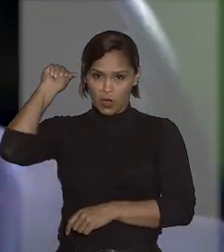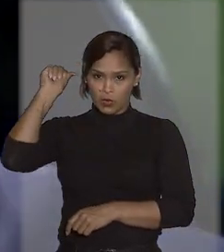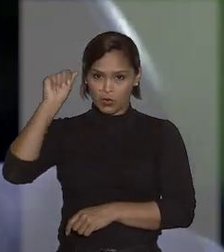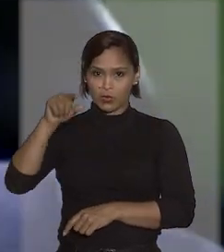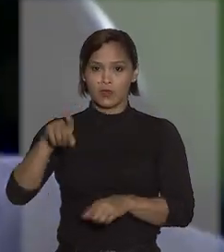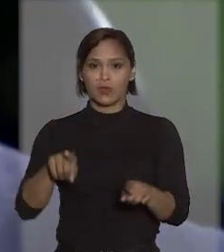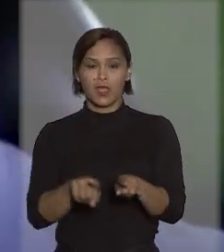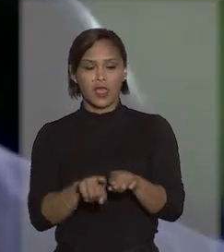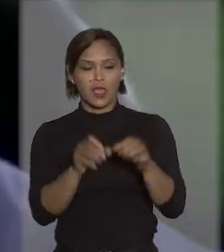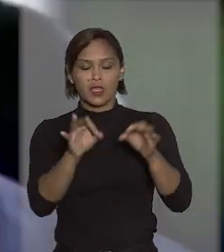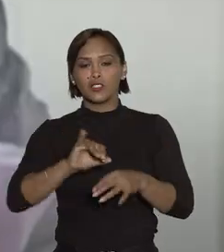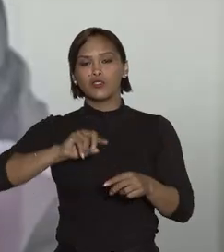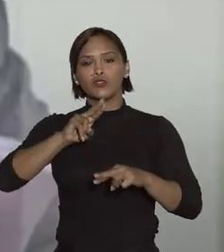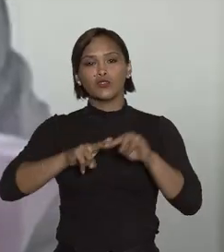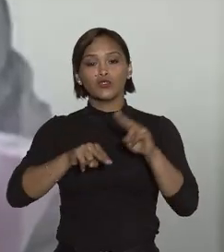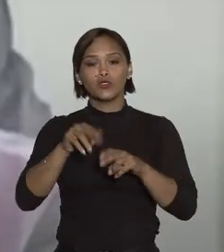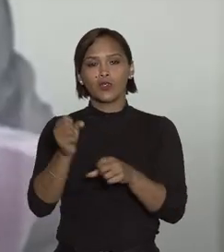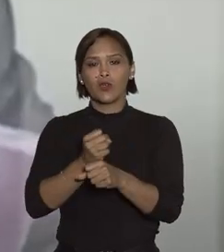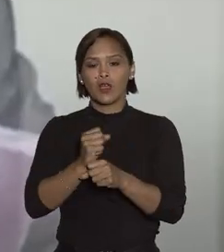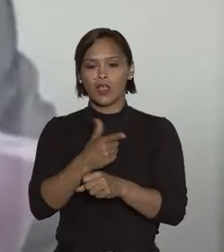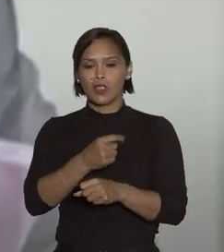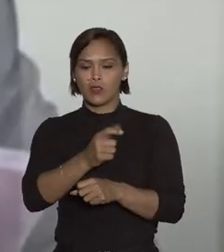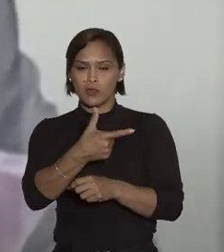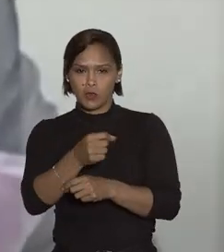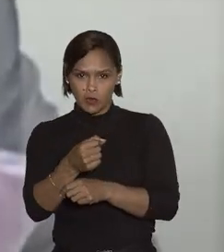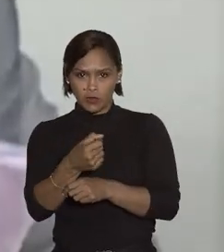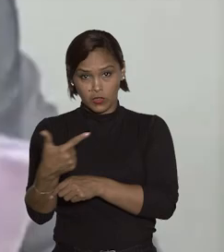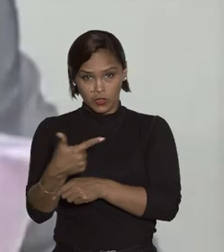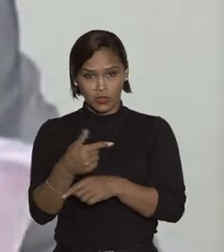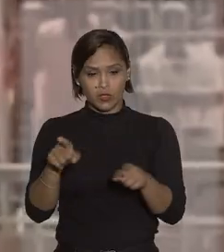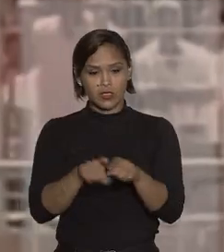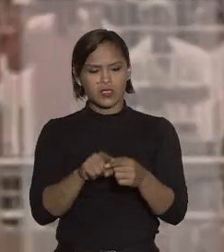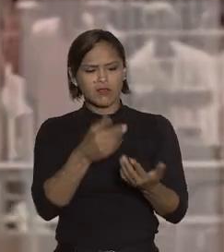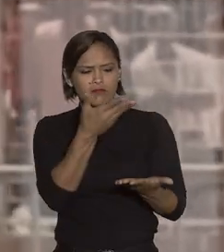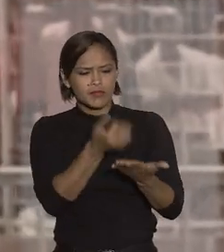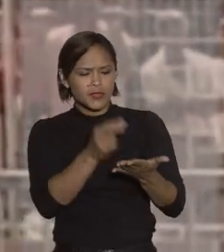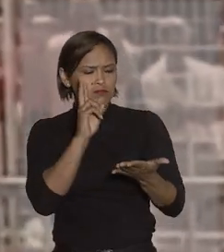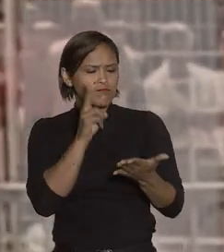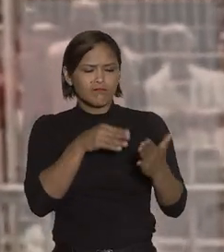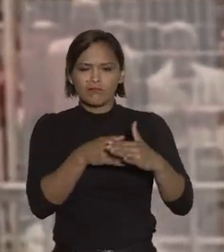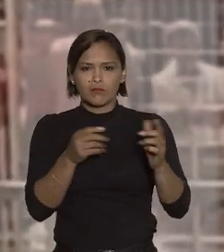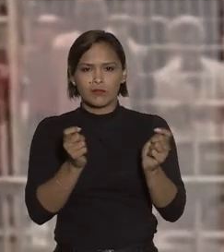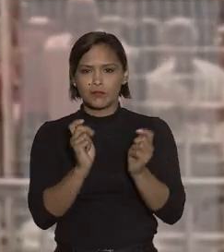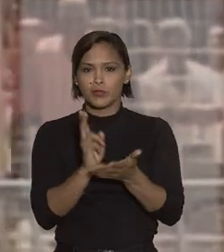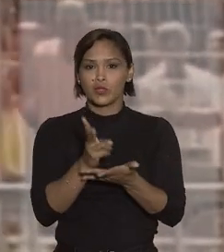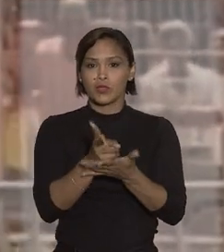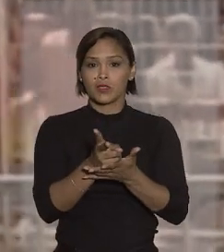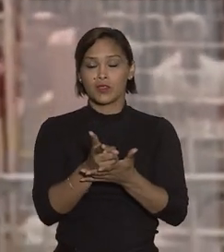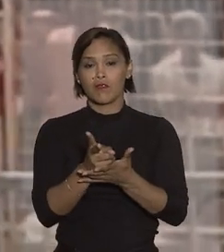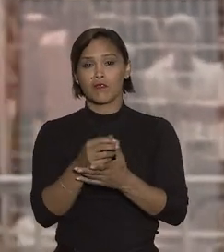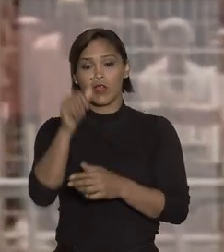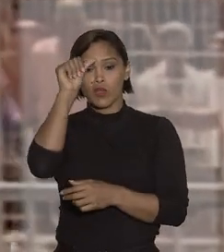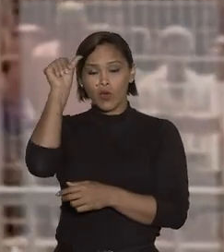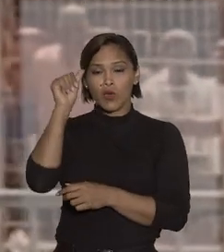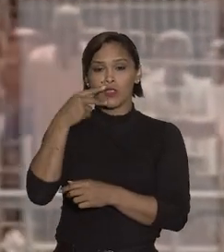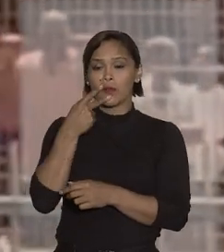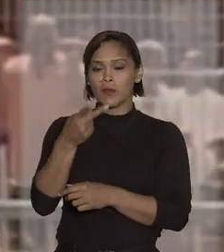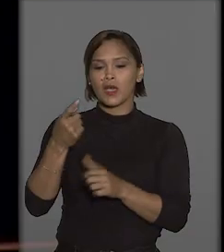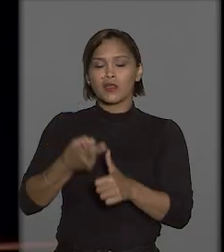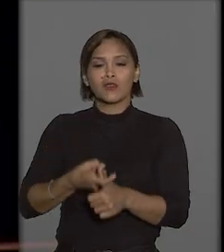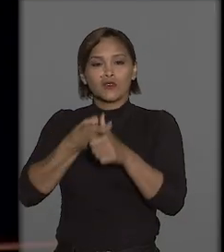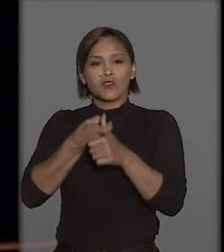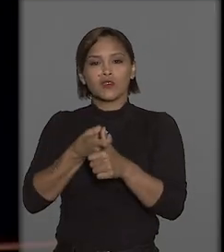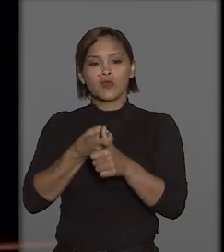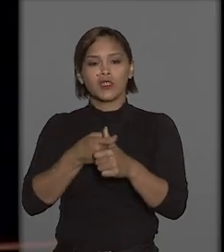Roberto Arruda. Em junho deste ano, o ministro Gurgel de Faria havia negado o seguimento a pedido de Arruda para concessão de efeito